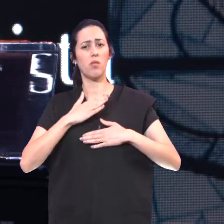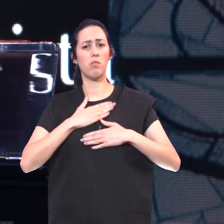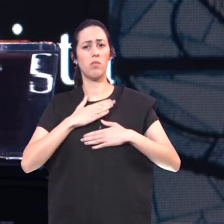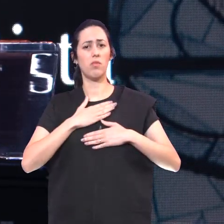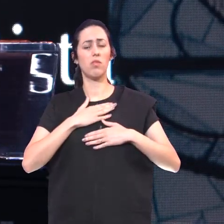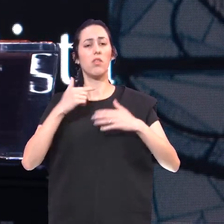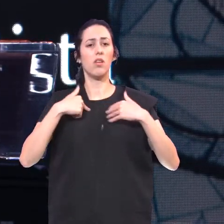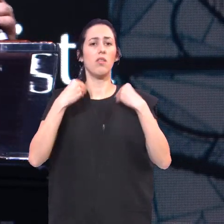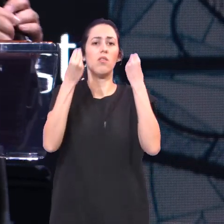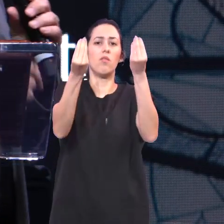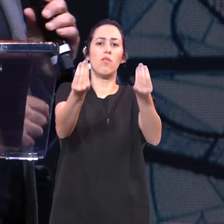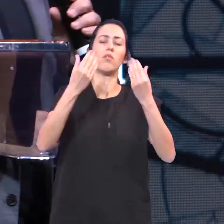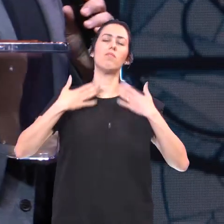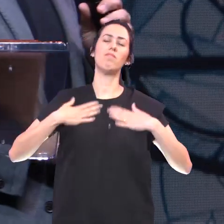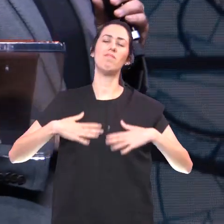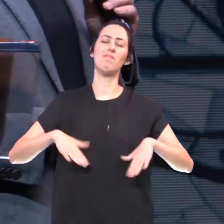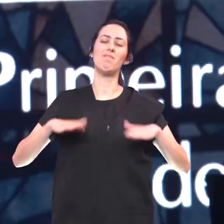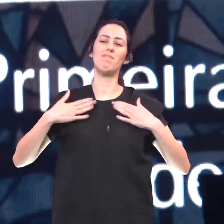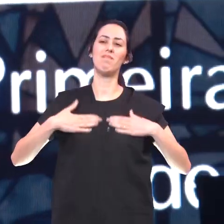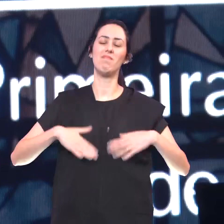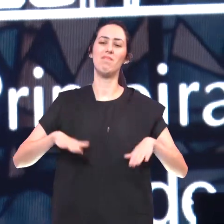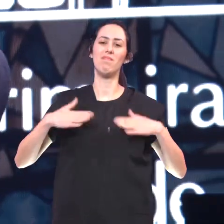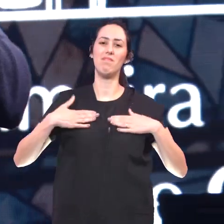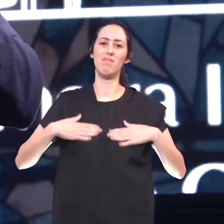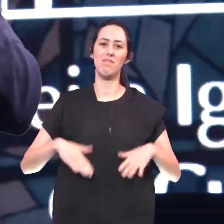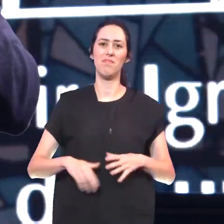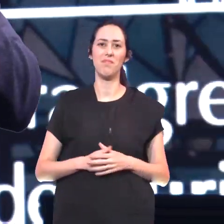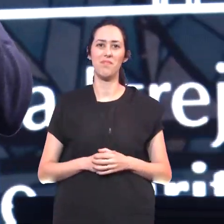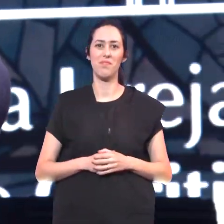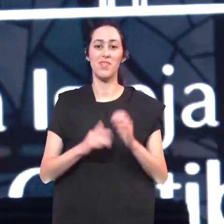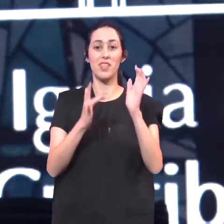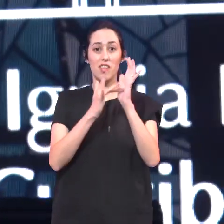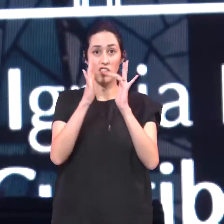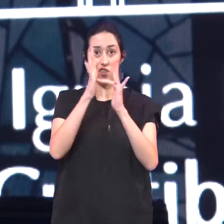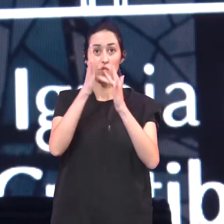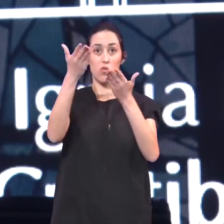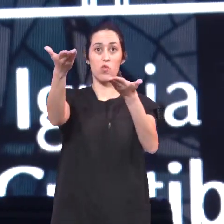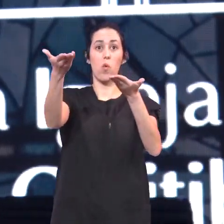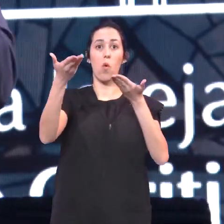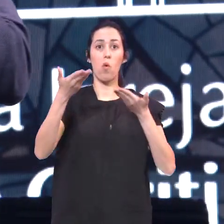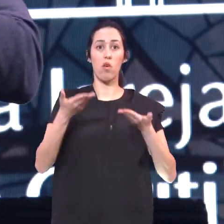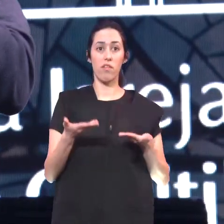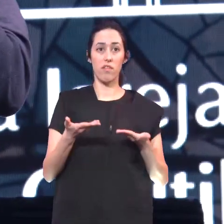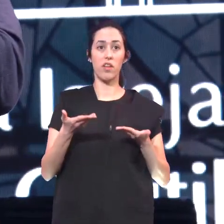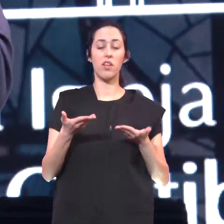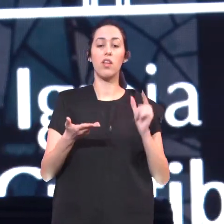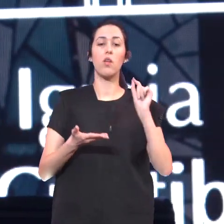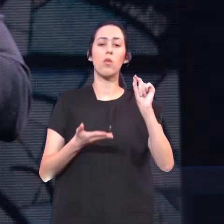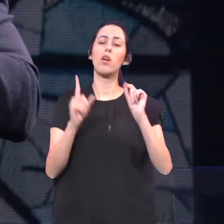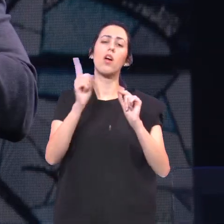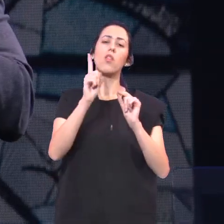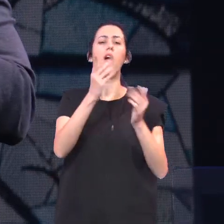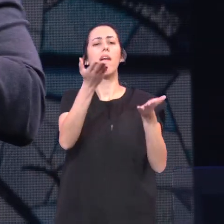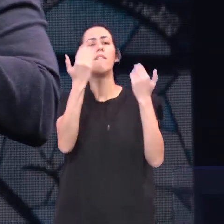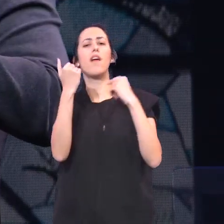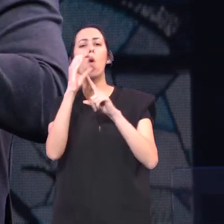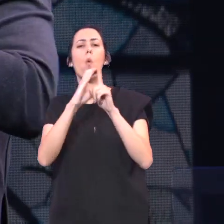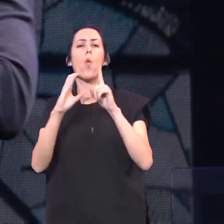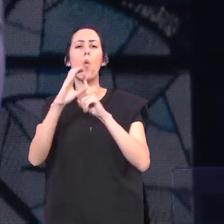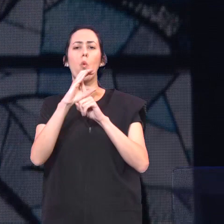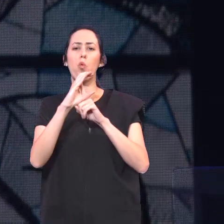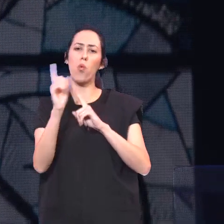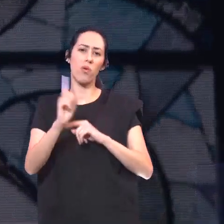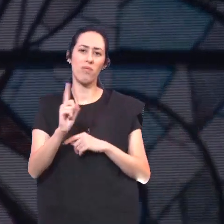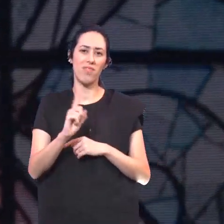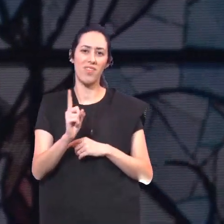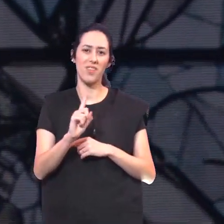Descanso A vocês O convite de Jesus Não é para mais um culto O convite de